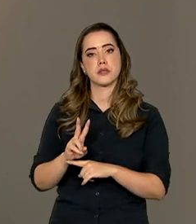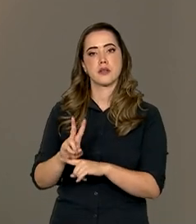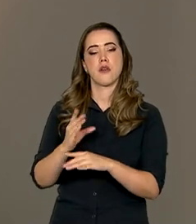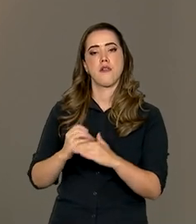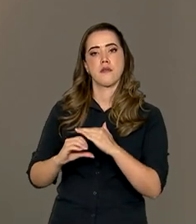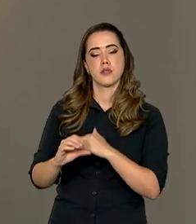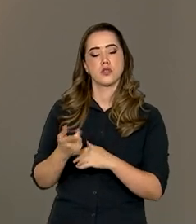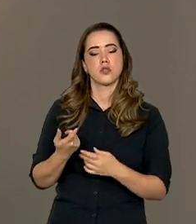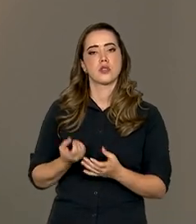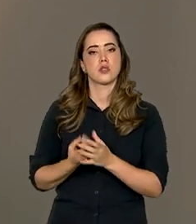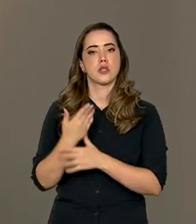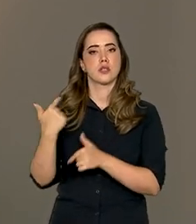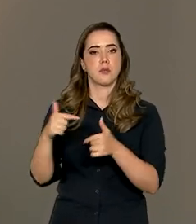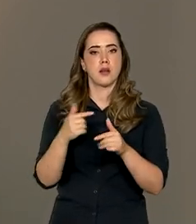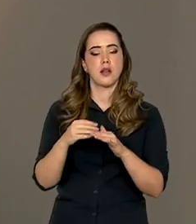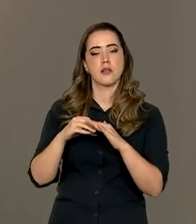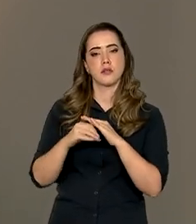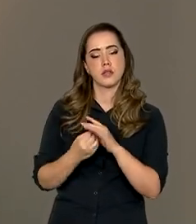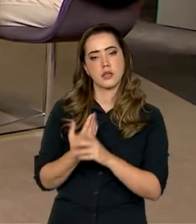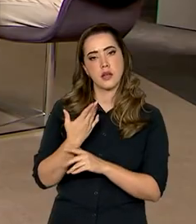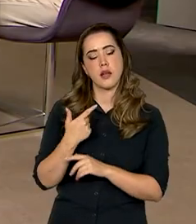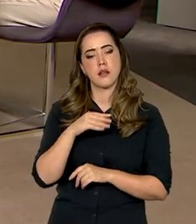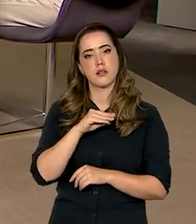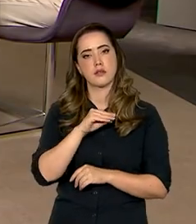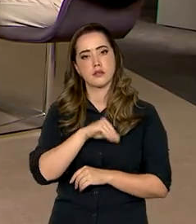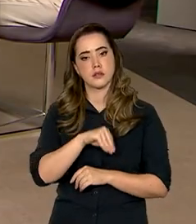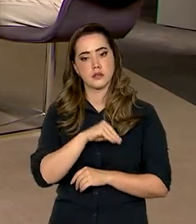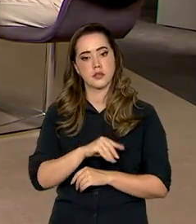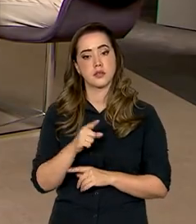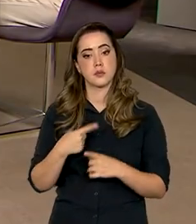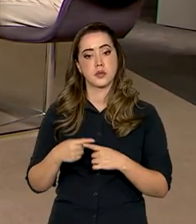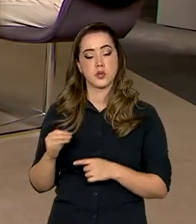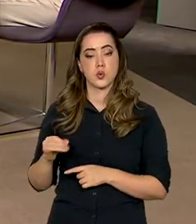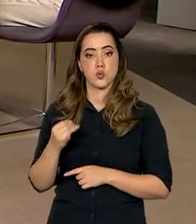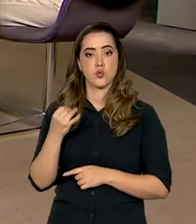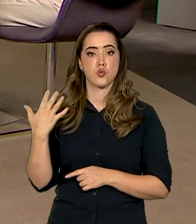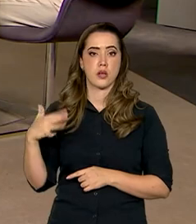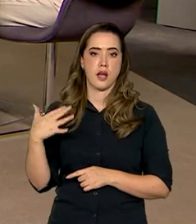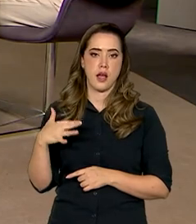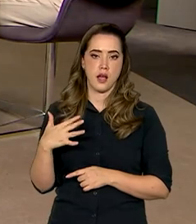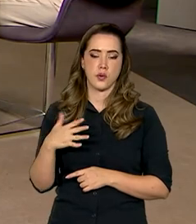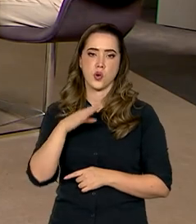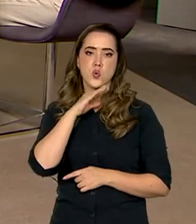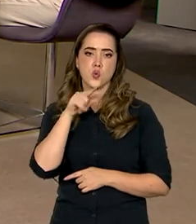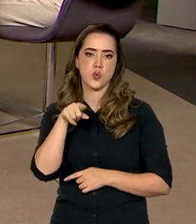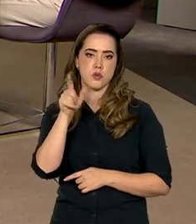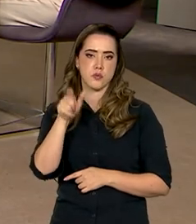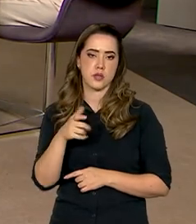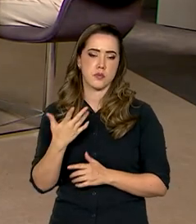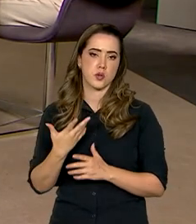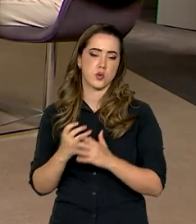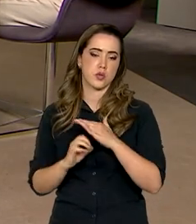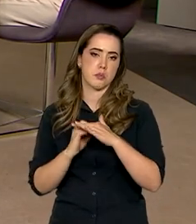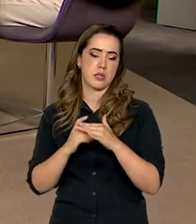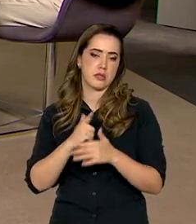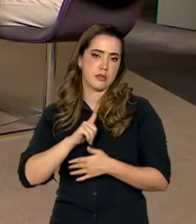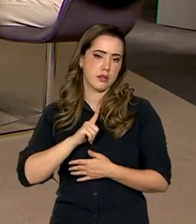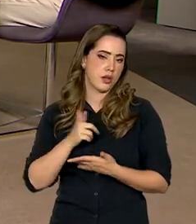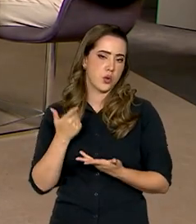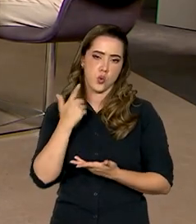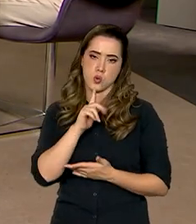emprego, gerar renda, porque a taxa de juros elevada, ela acaba corroendo o ganho do empresário e, aí, acaba não investindo.